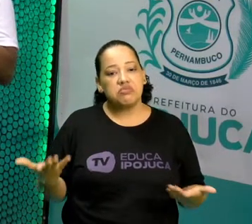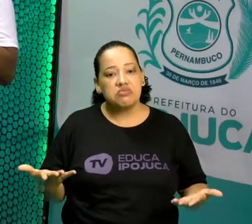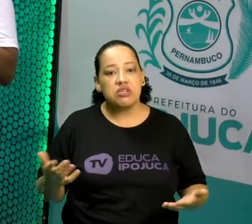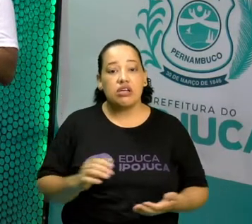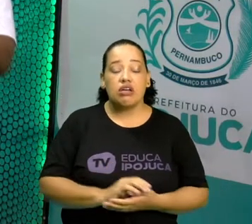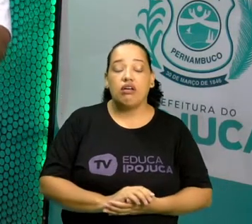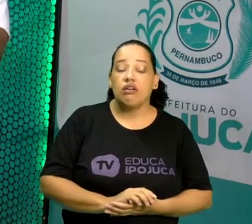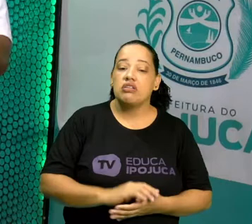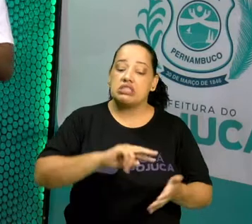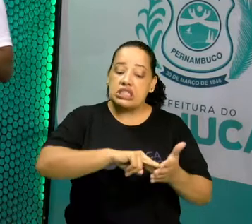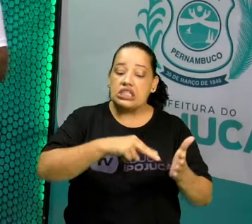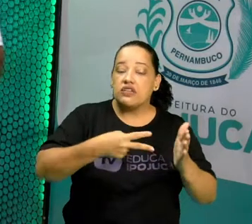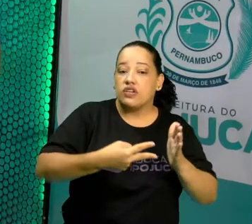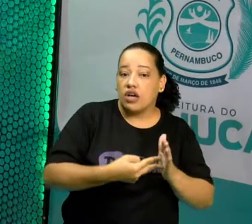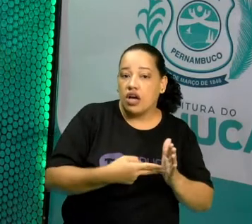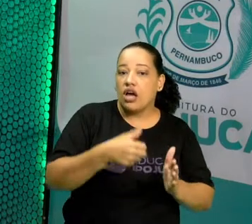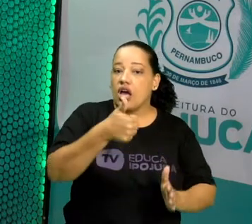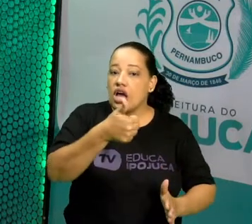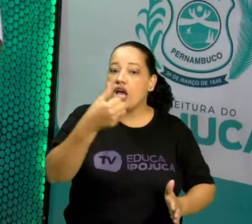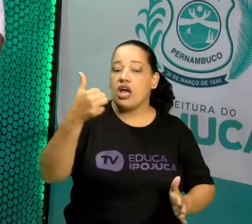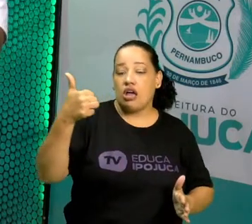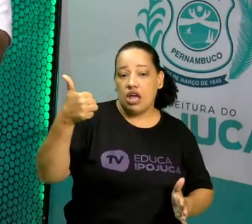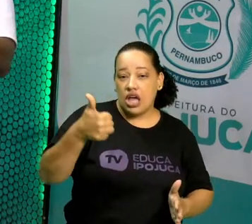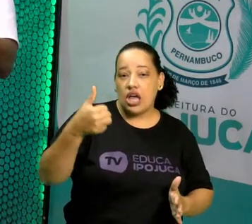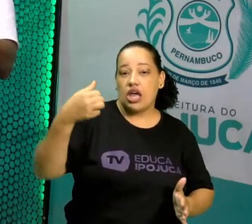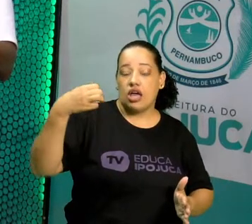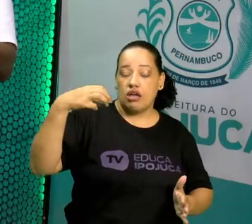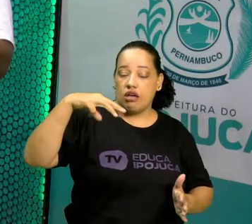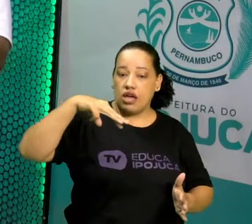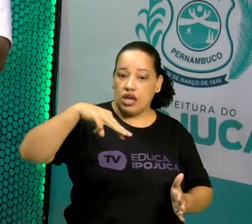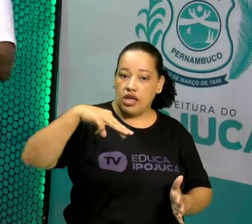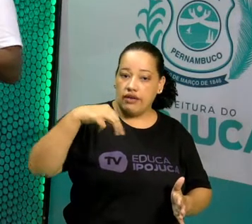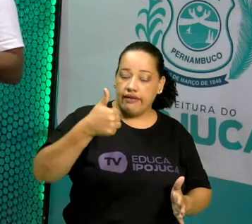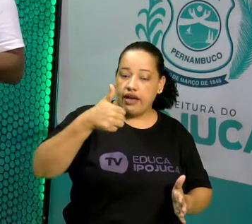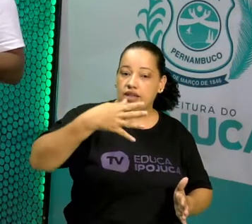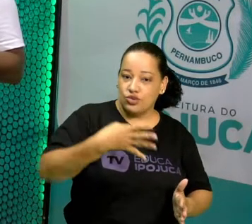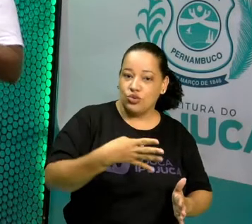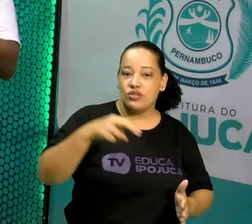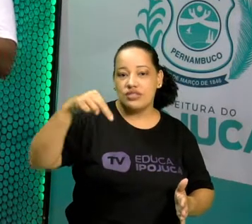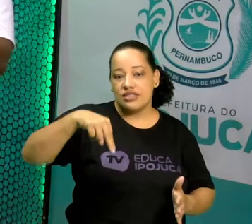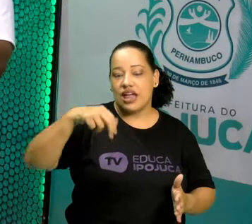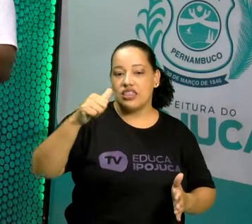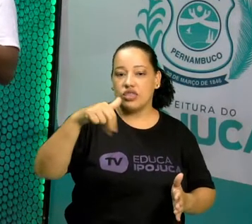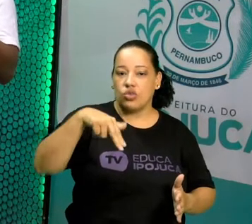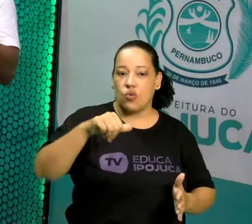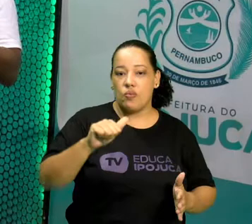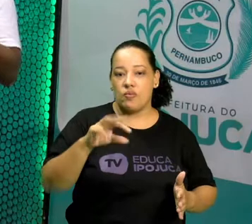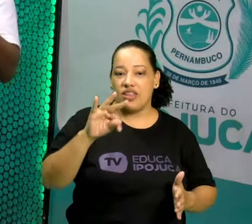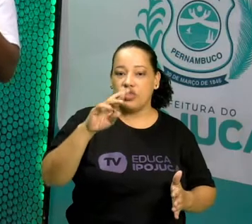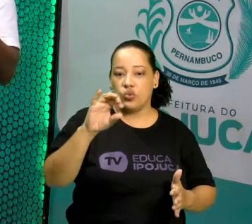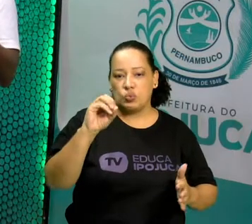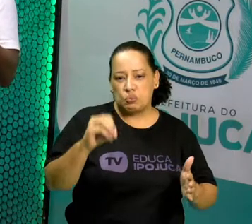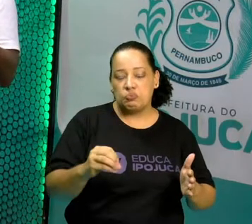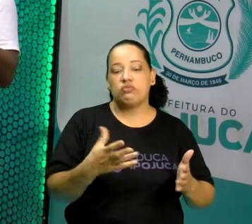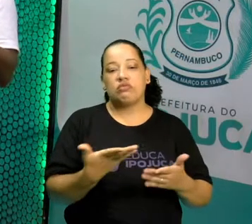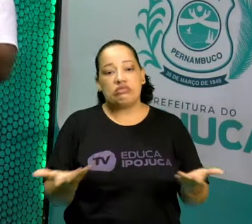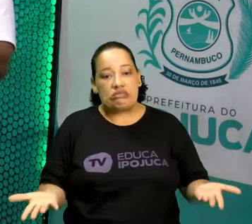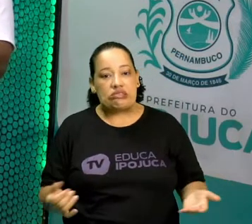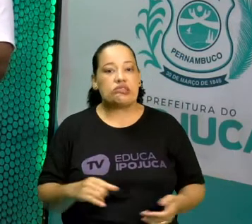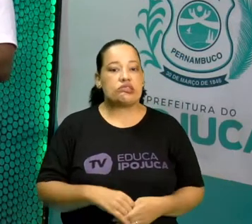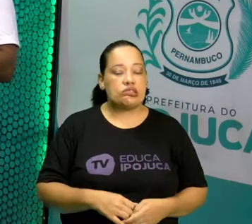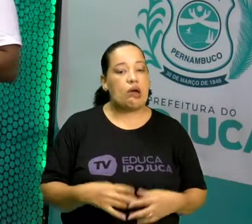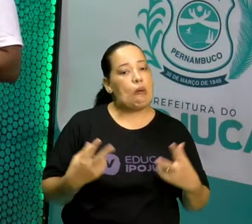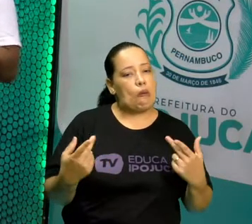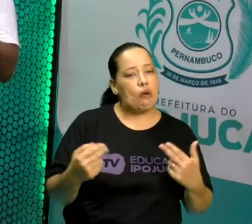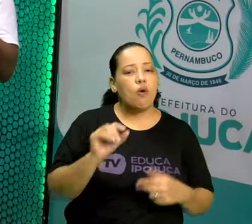nanômetros. Para você ter ideia, a espessura de um fio de cabelo equivale entre 50